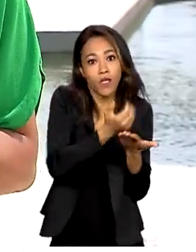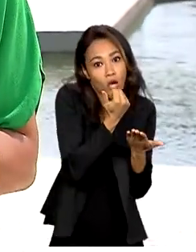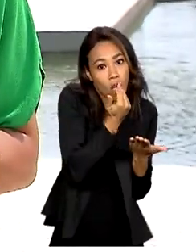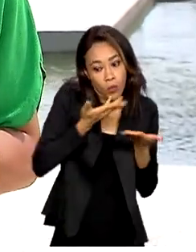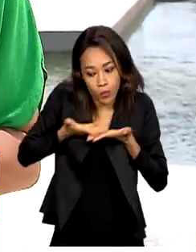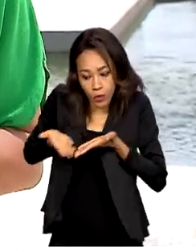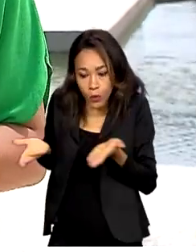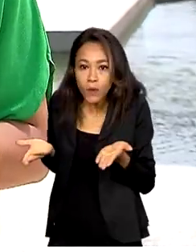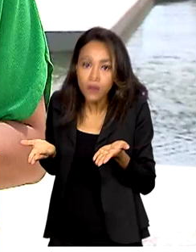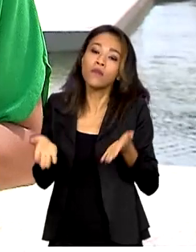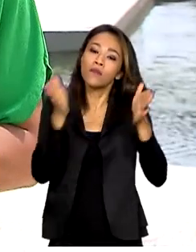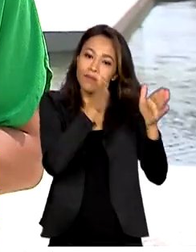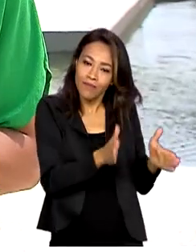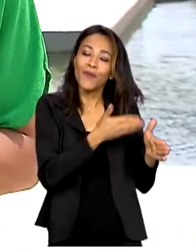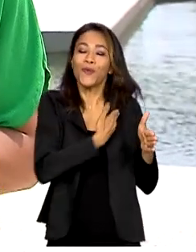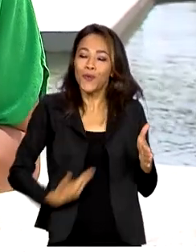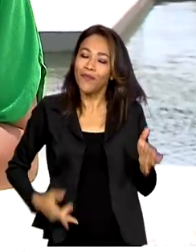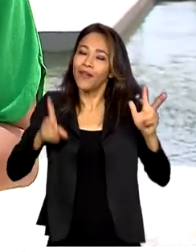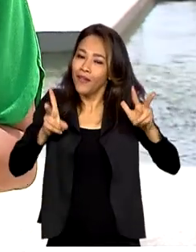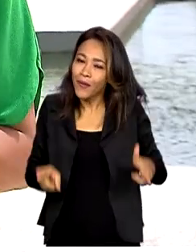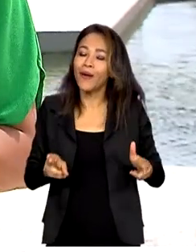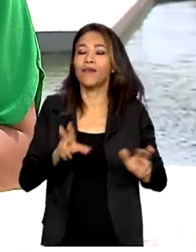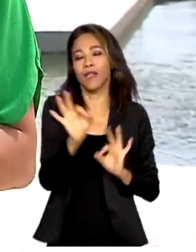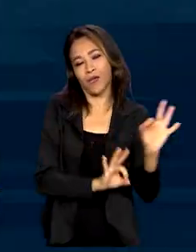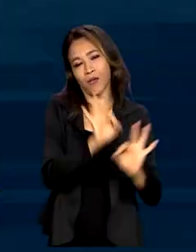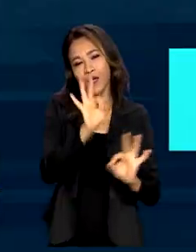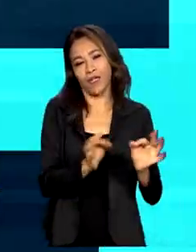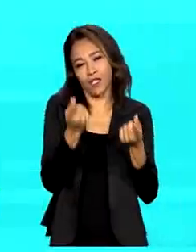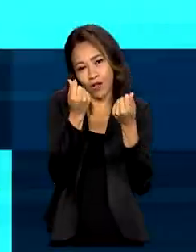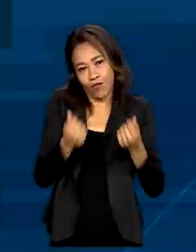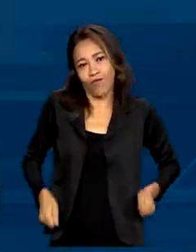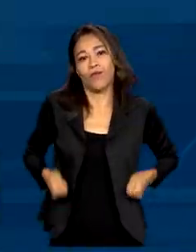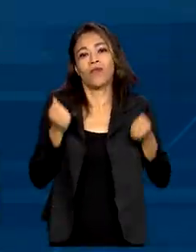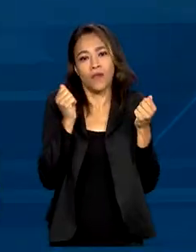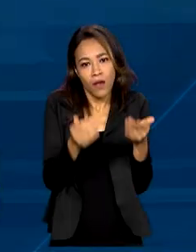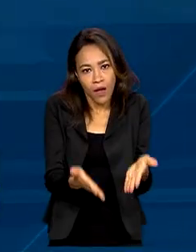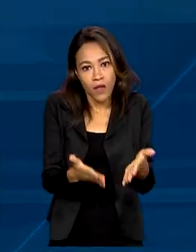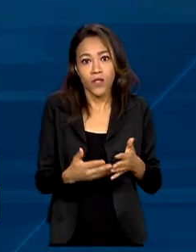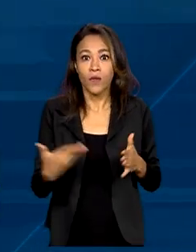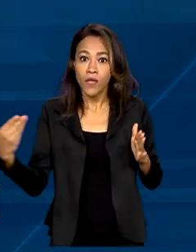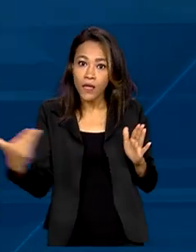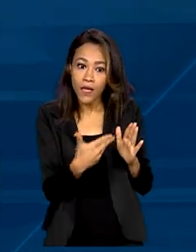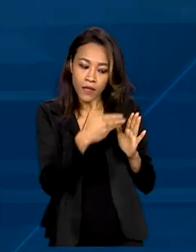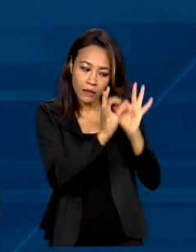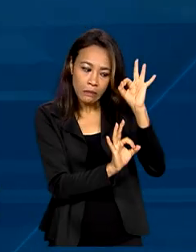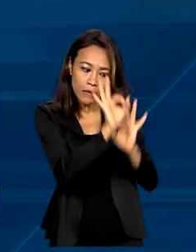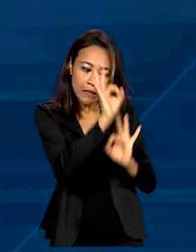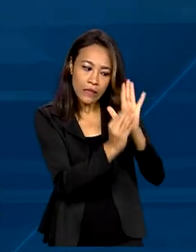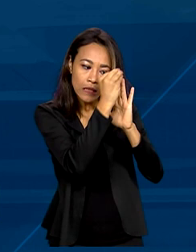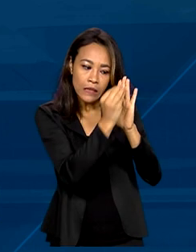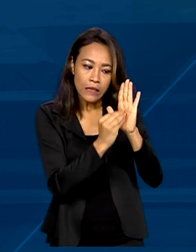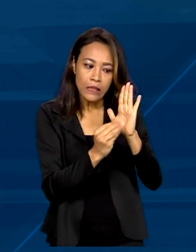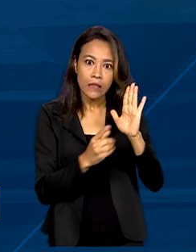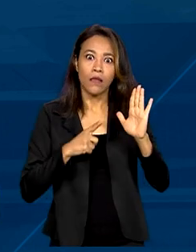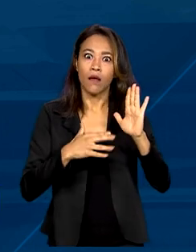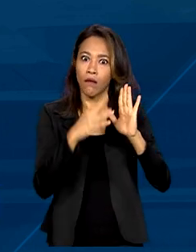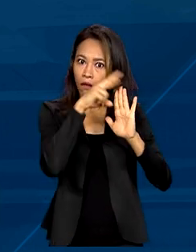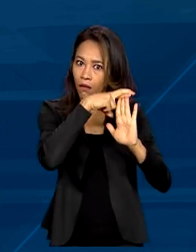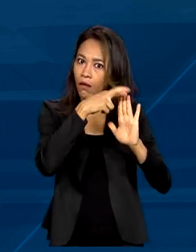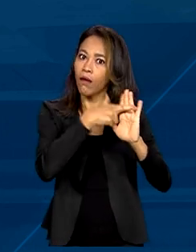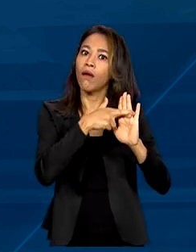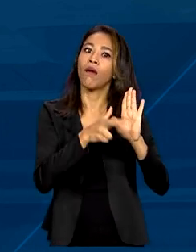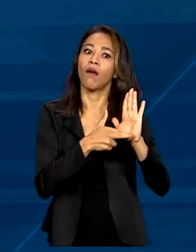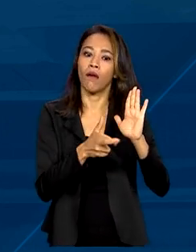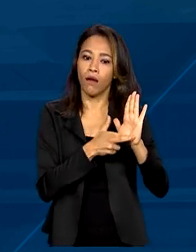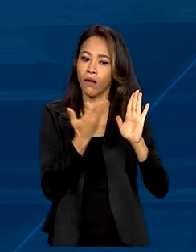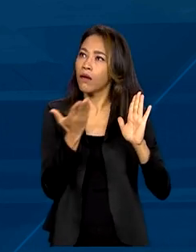governo precisa planejar bem os seus gastos. E esse planejamento exige rigor. Por regra, a